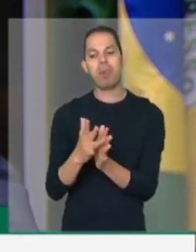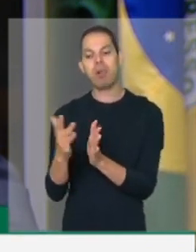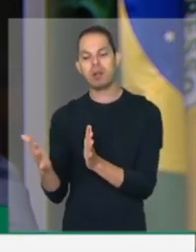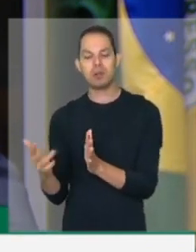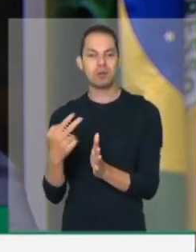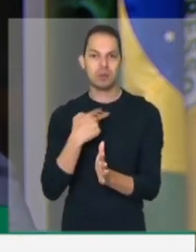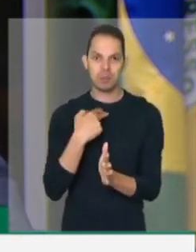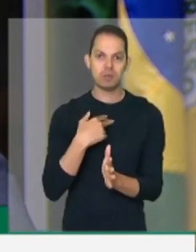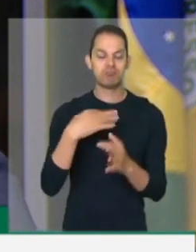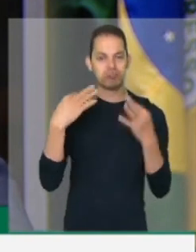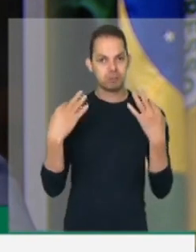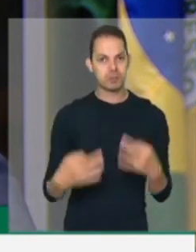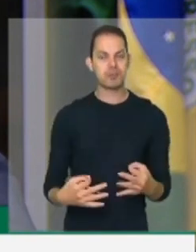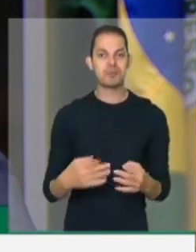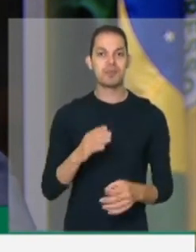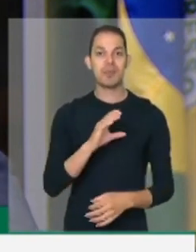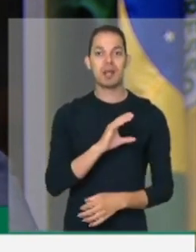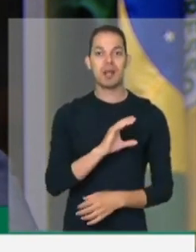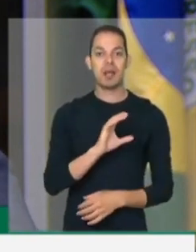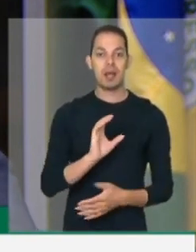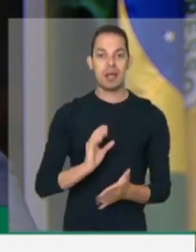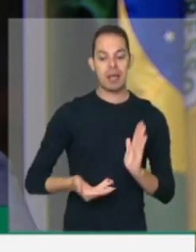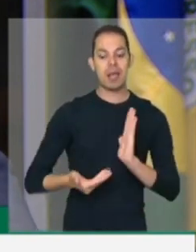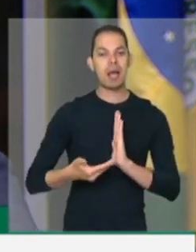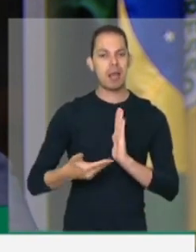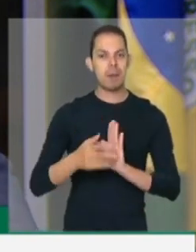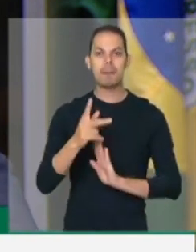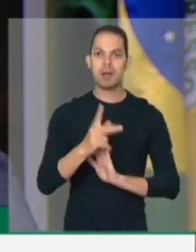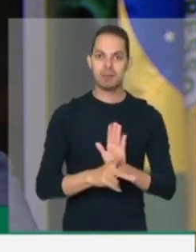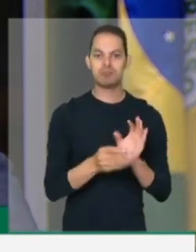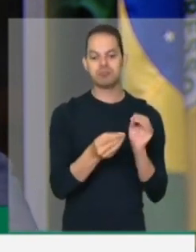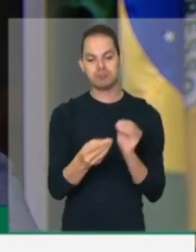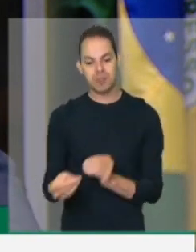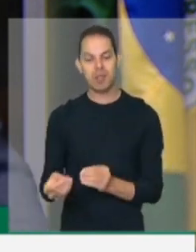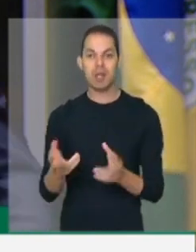Acertadamente, a Câmara traz esse projeto e eu espero que seja aprovado. Obrigado.